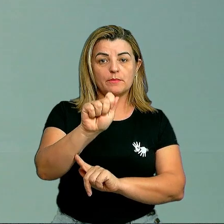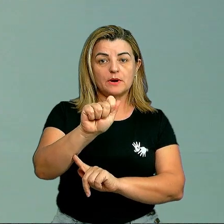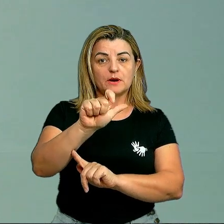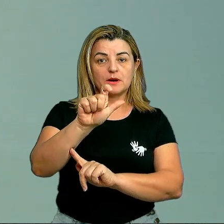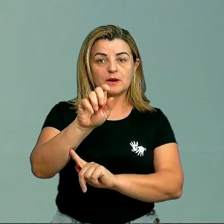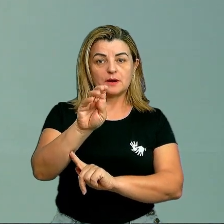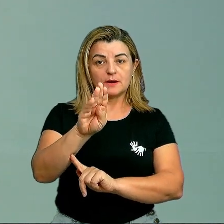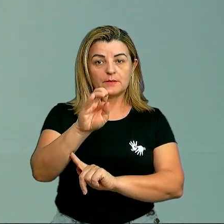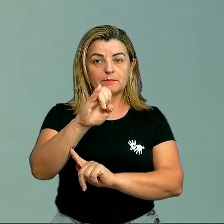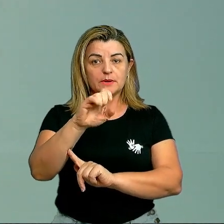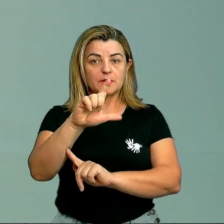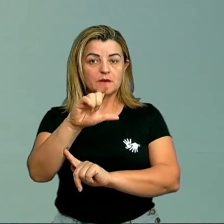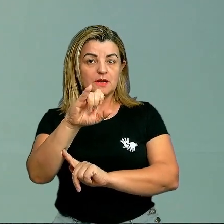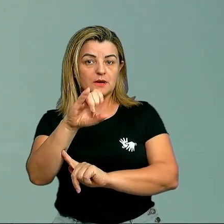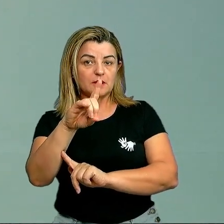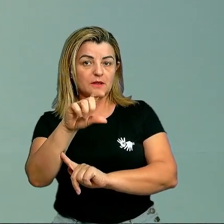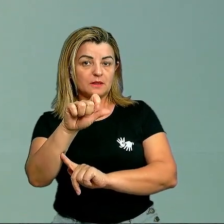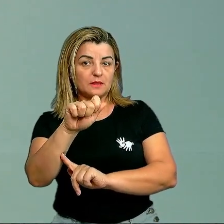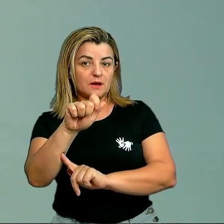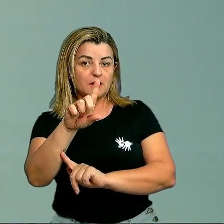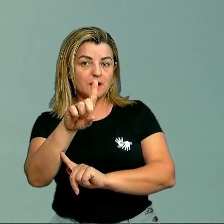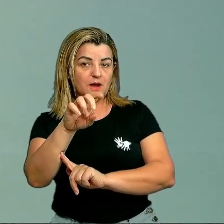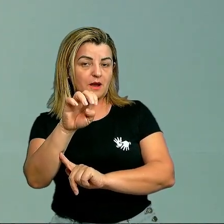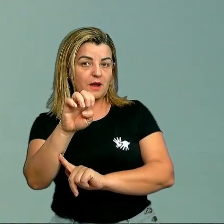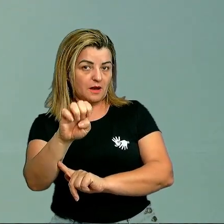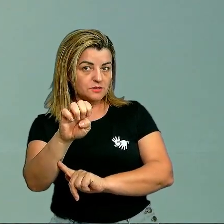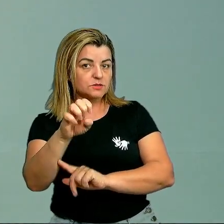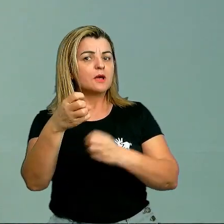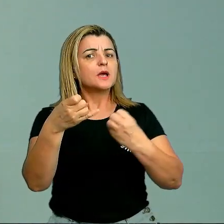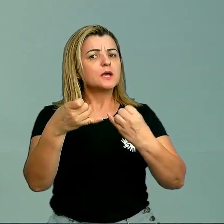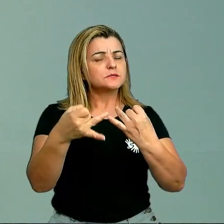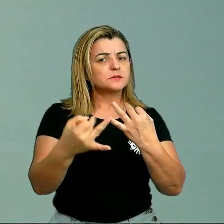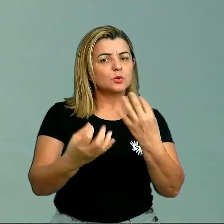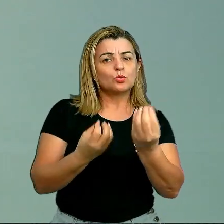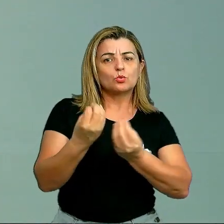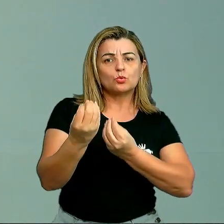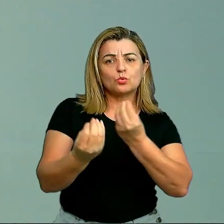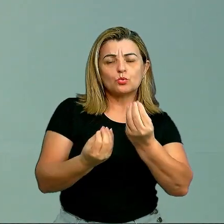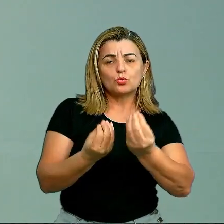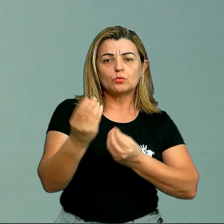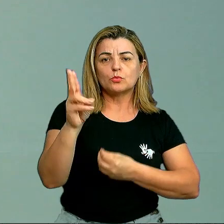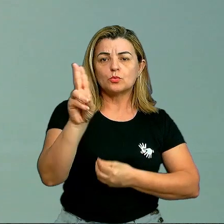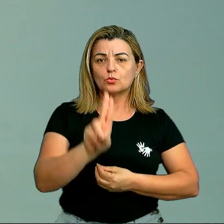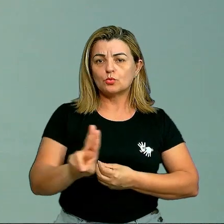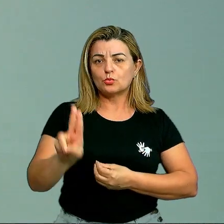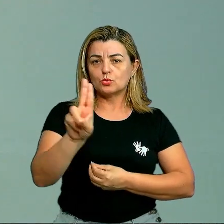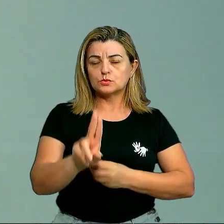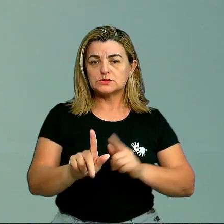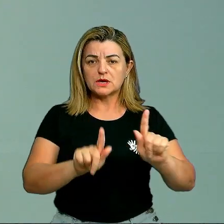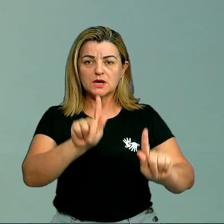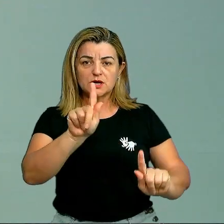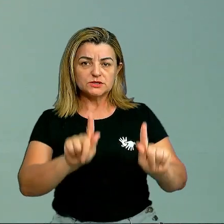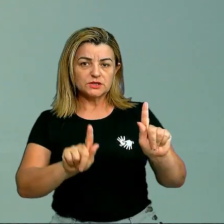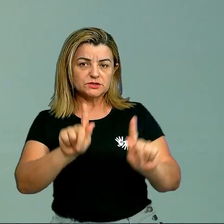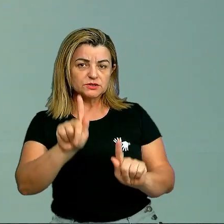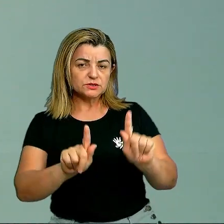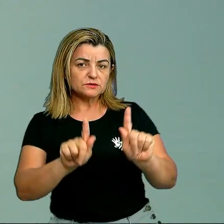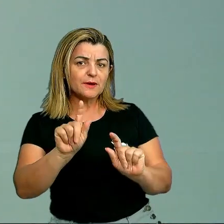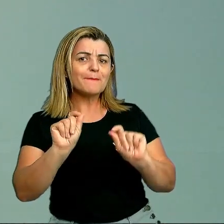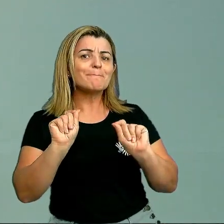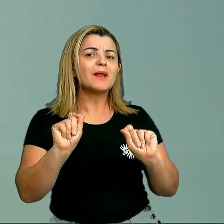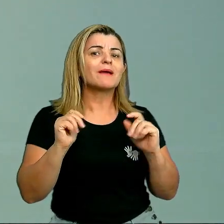propriedades, como se usar a estatística, o momento onde ela é usada e para que ela serve.